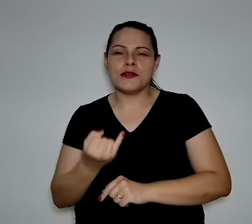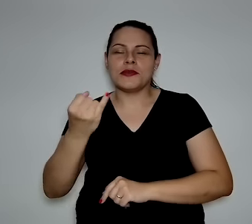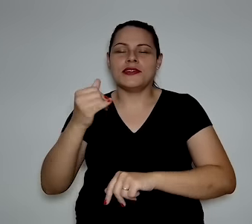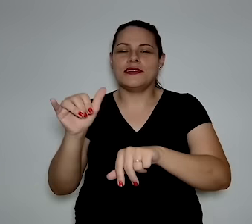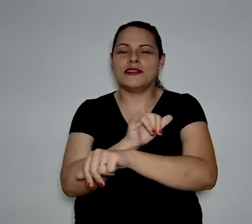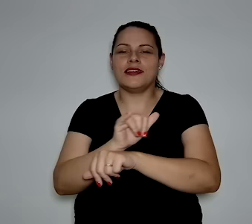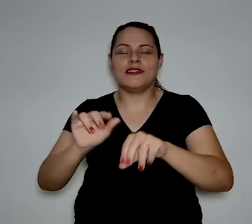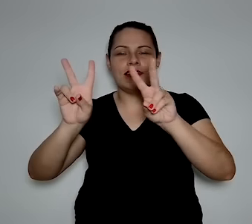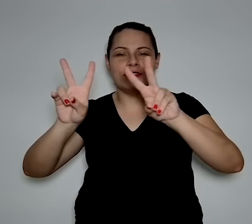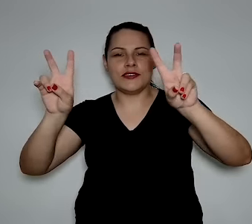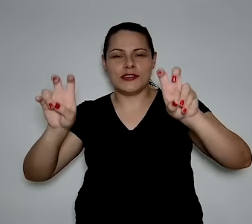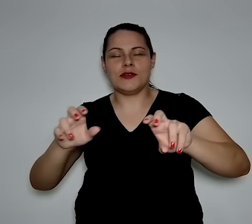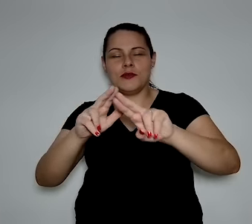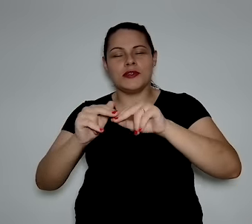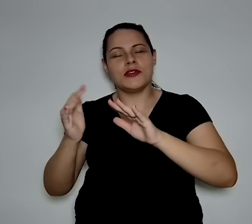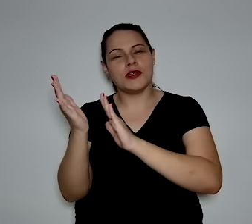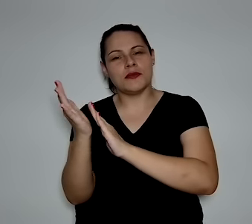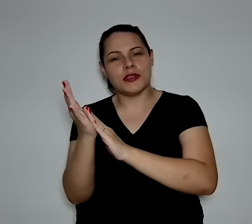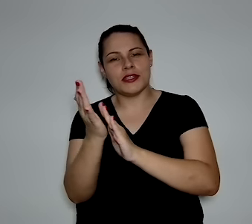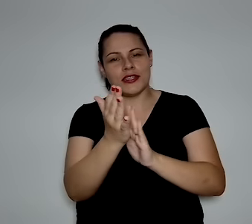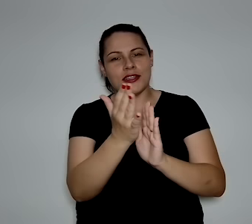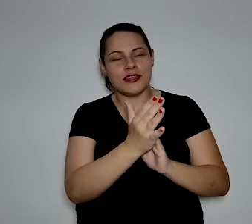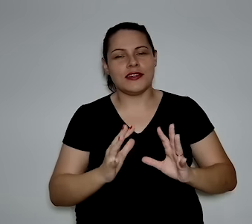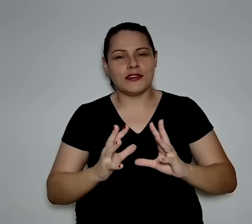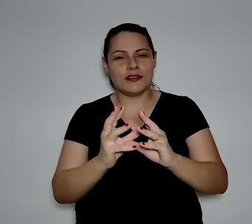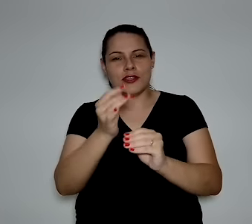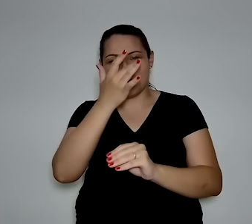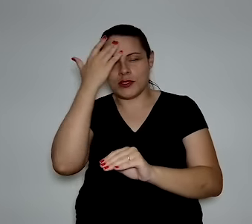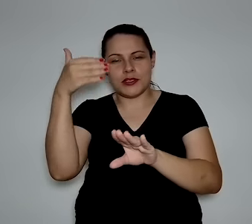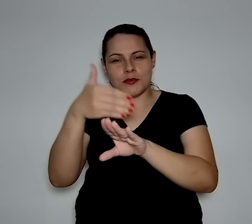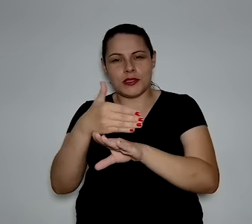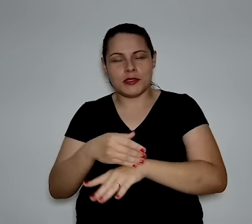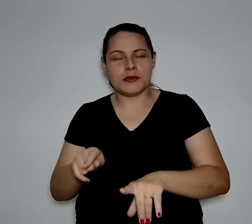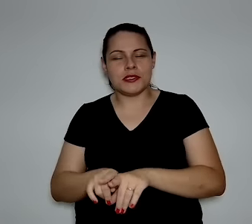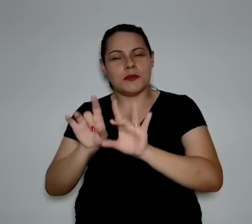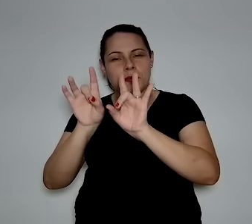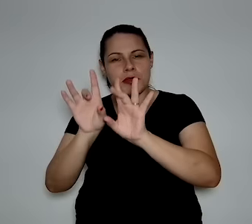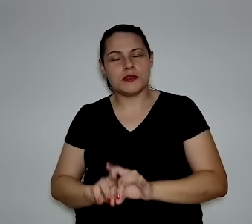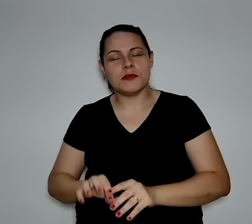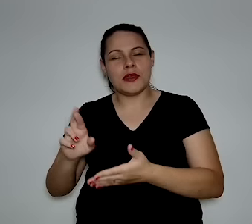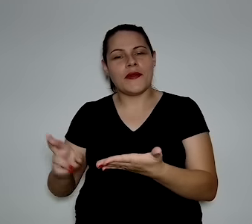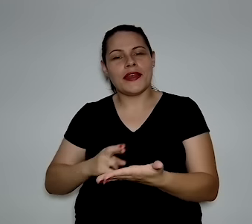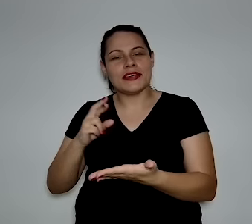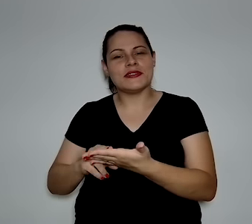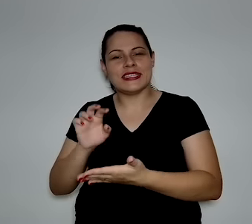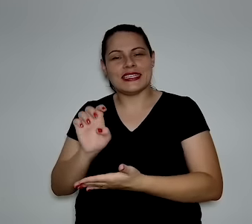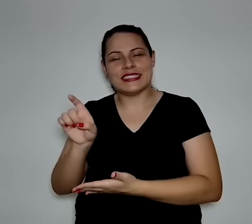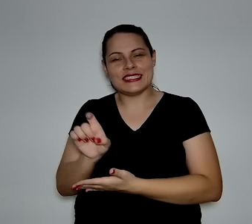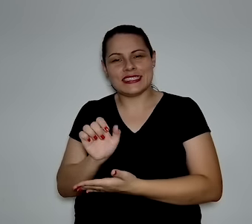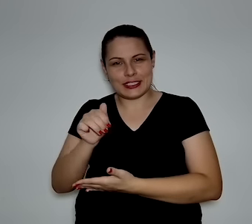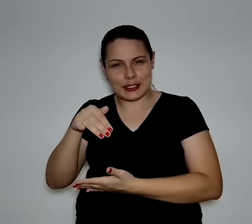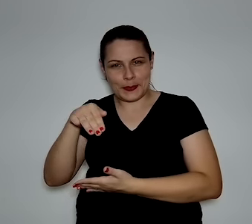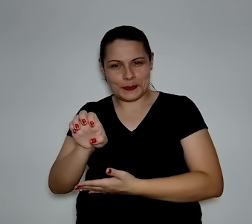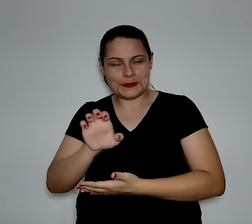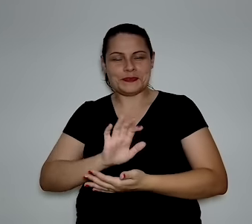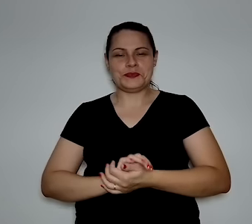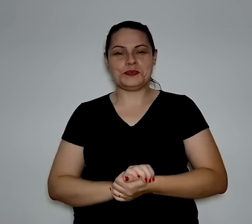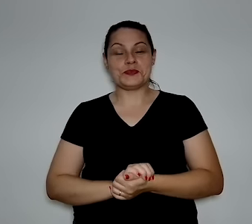estratégica desse tema. Parabenizar aqui todos os organizadores, em especial aqui a revista Exame.